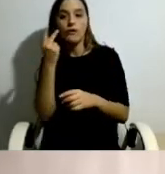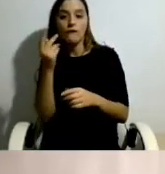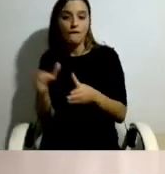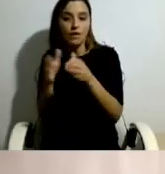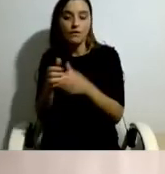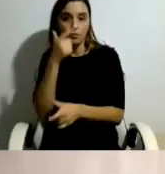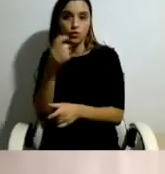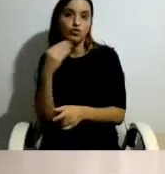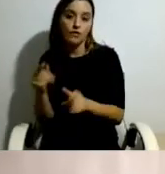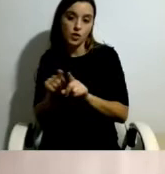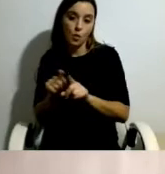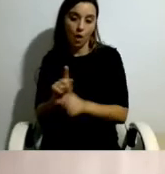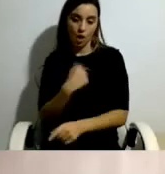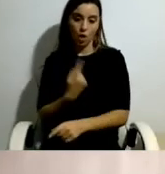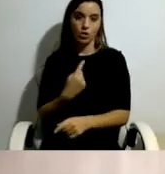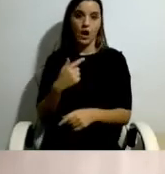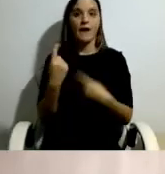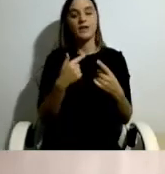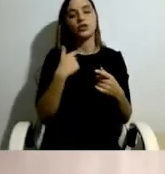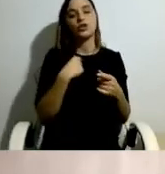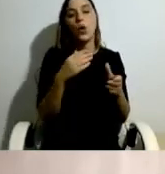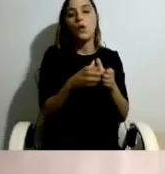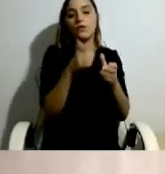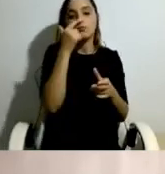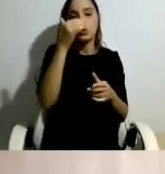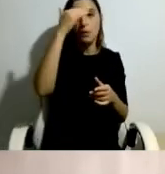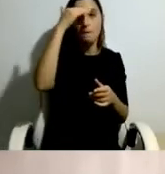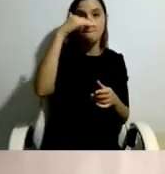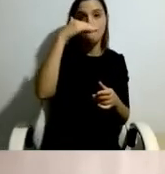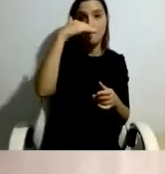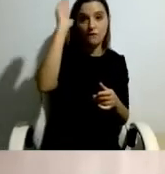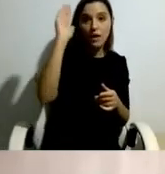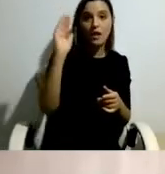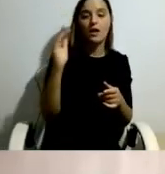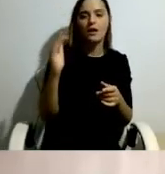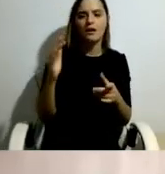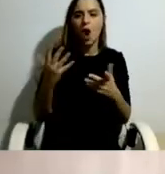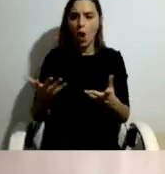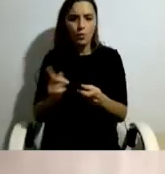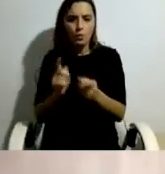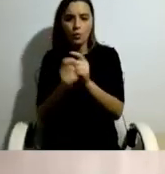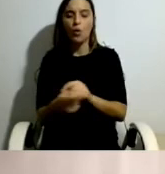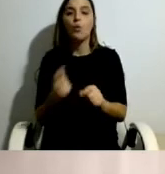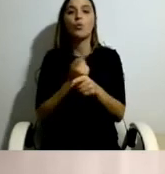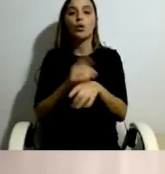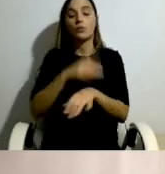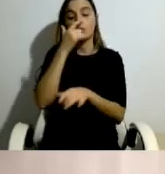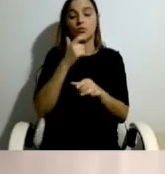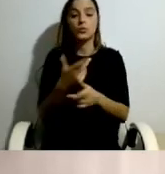convívio com pessoas um pouco mais sénios. Mudou tudo. Isto quer dizer que muitas destas pessoas, porque estão encerradas